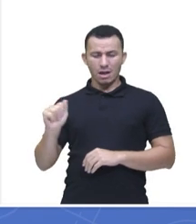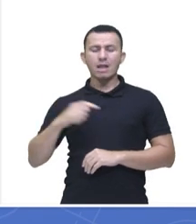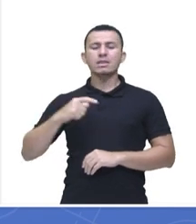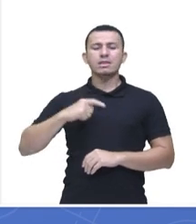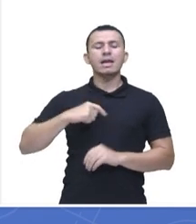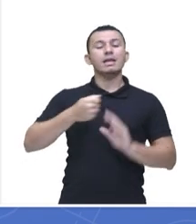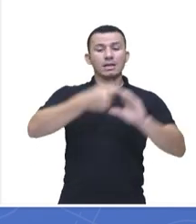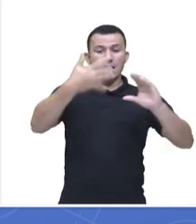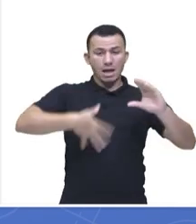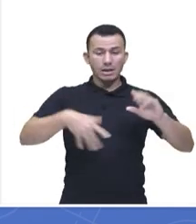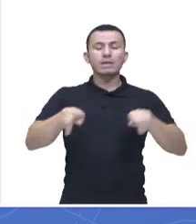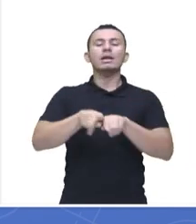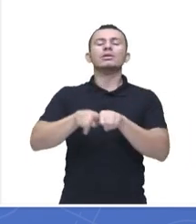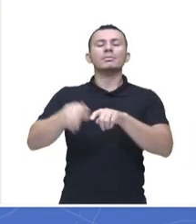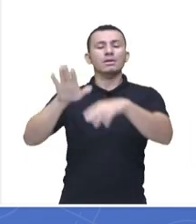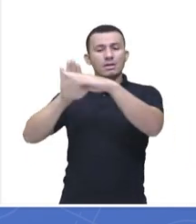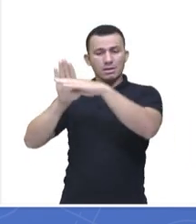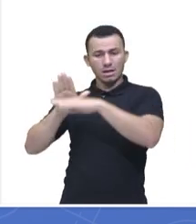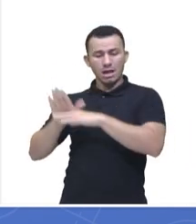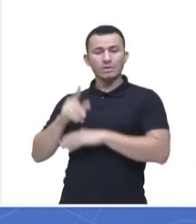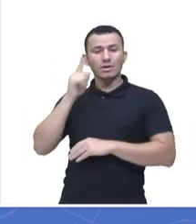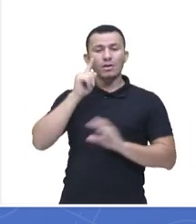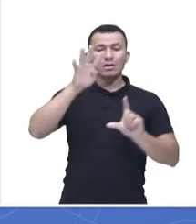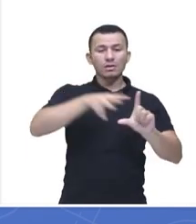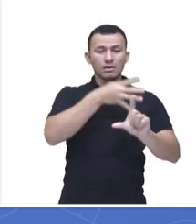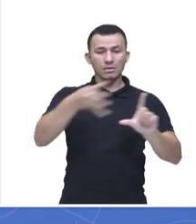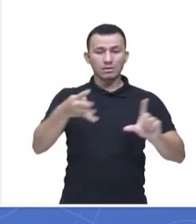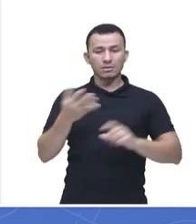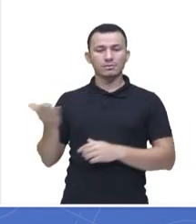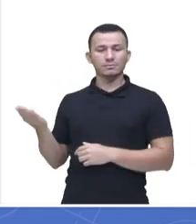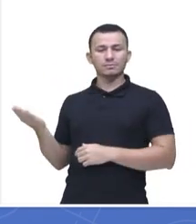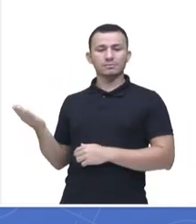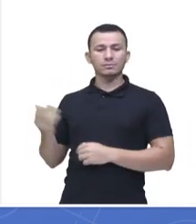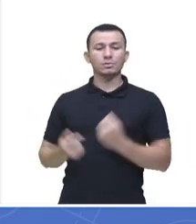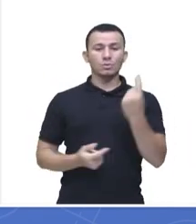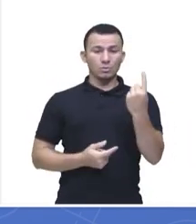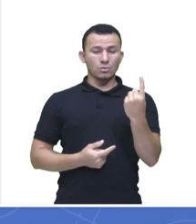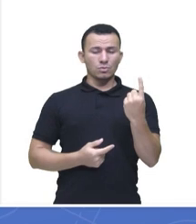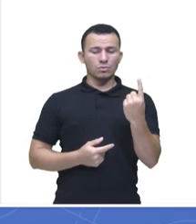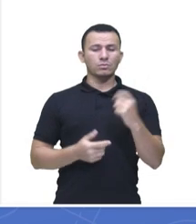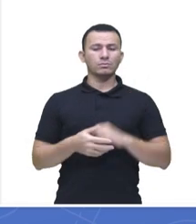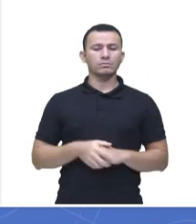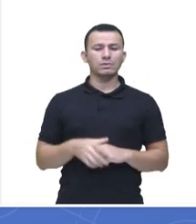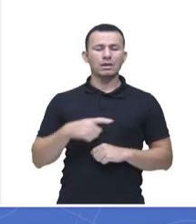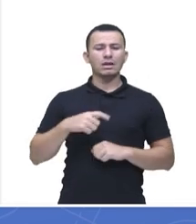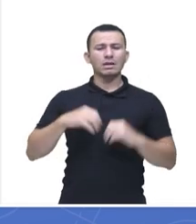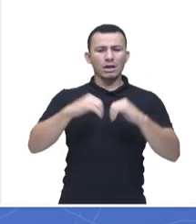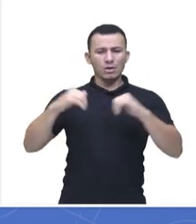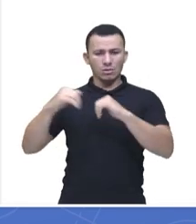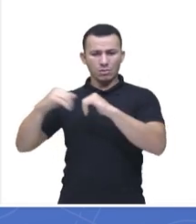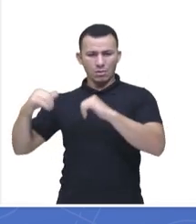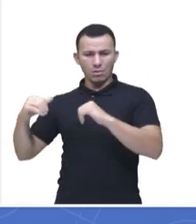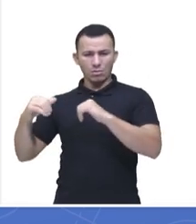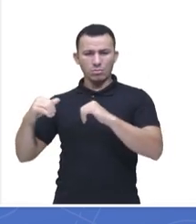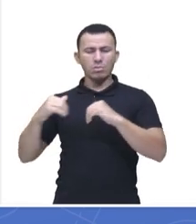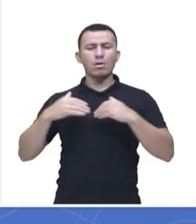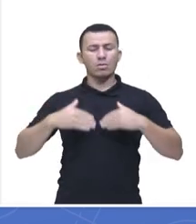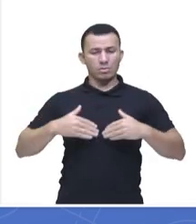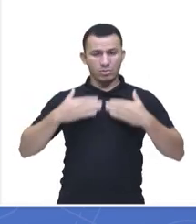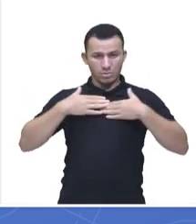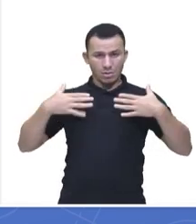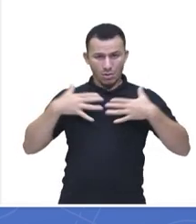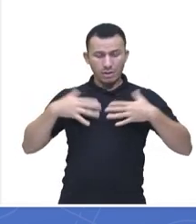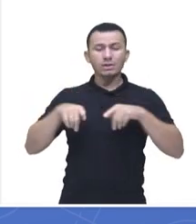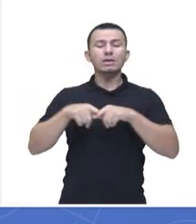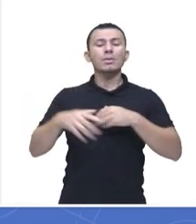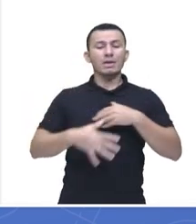filoartrópoda. E aí a vê na tabela classe 1 corpo dividido em cefalotórax e abdômen e